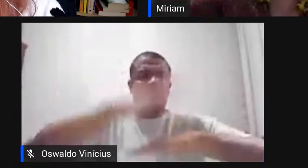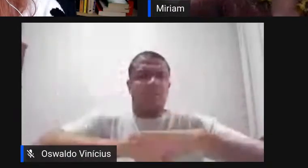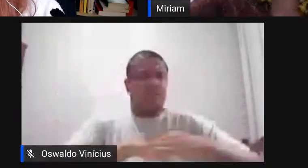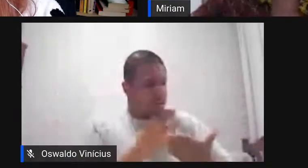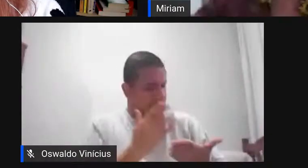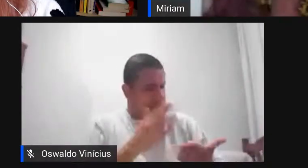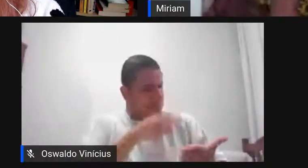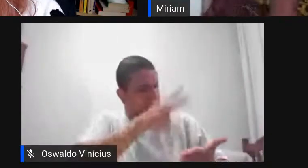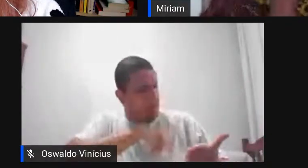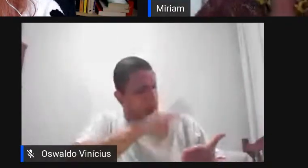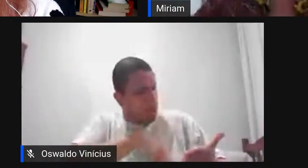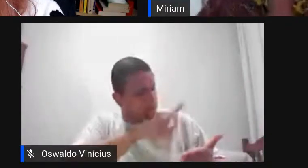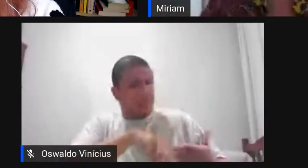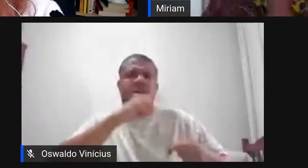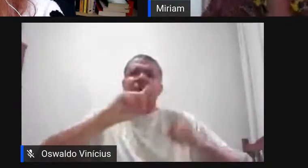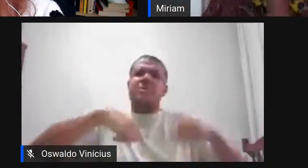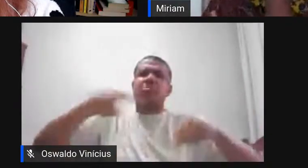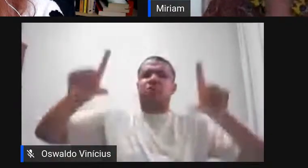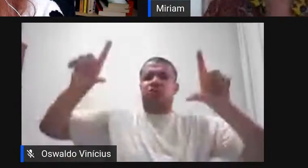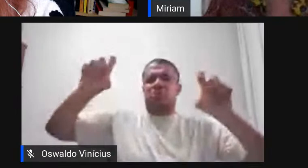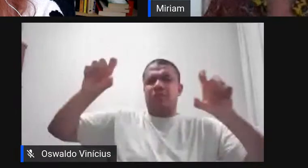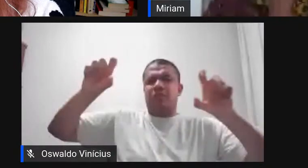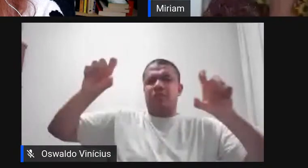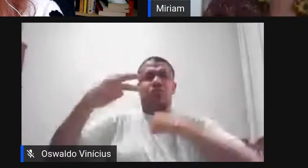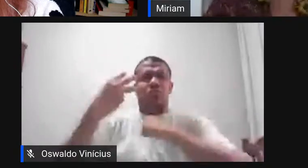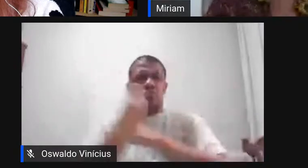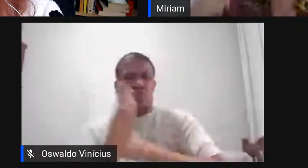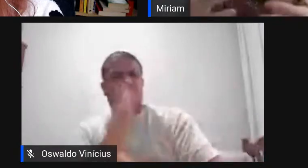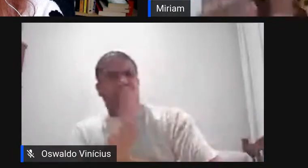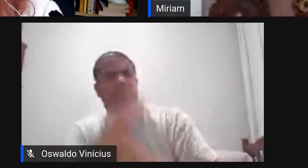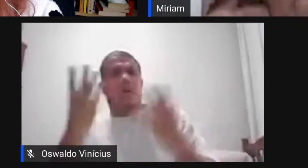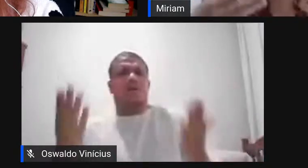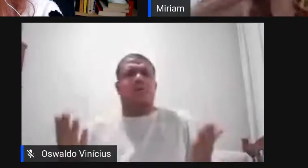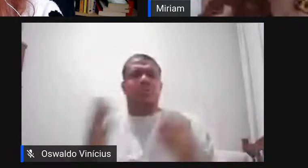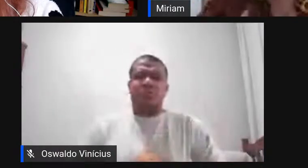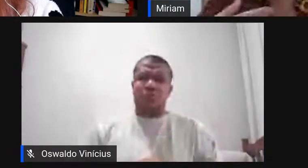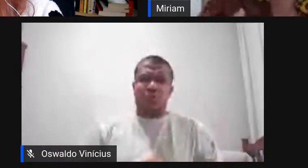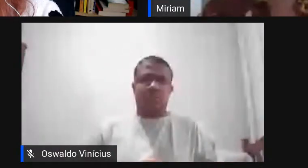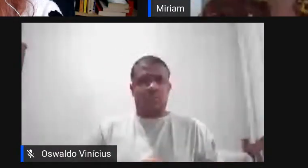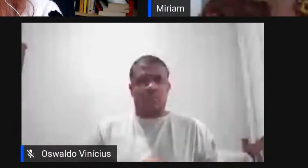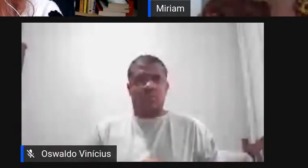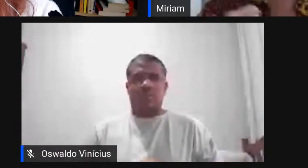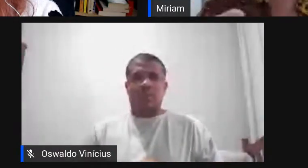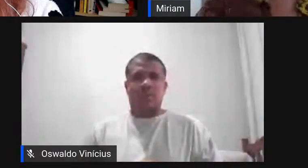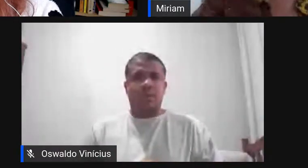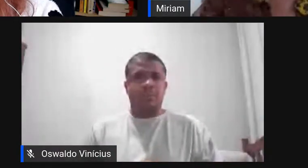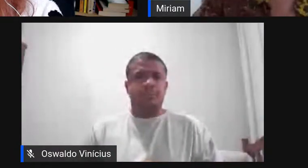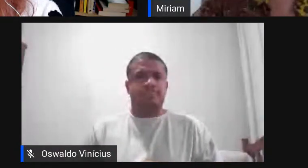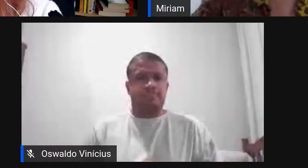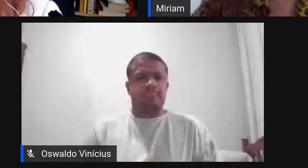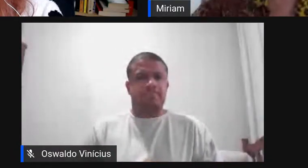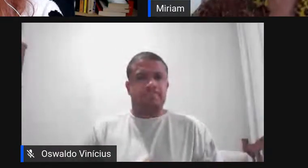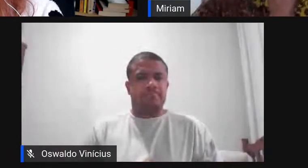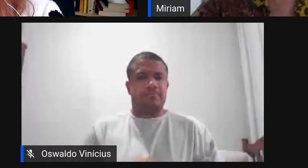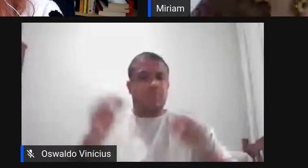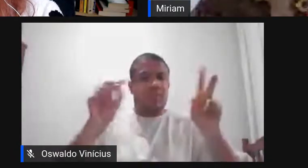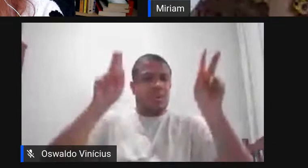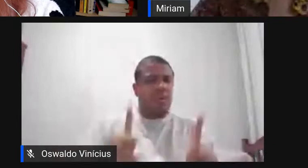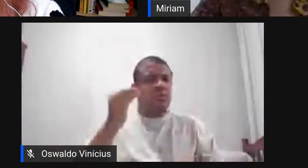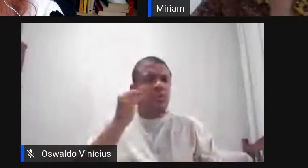foto e me manda por whatsapp não sei alguma coisa assim né para não né porque a tecnologia ela canta né